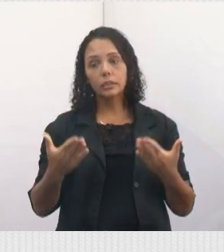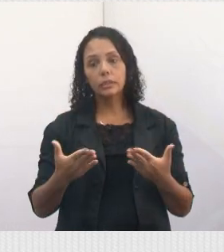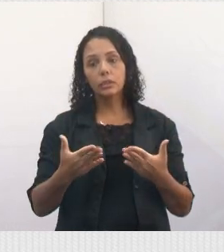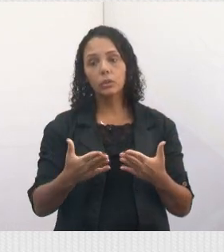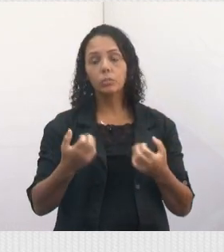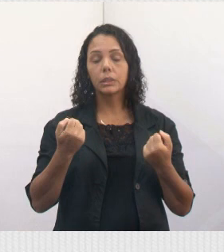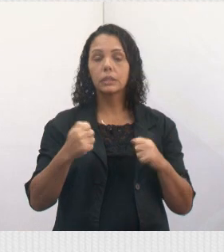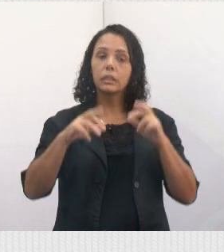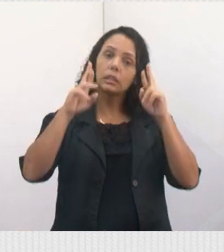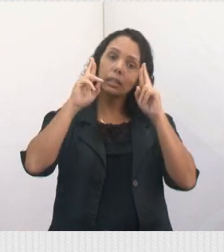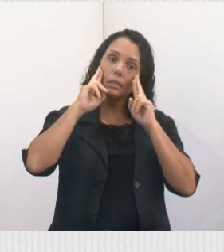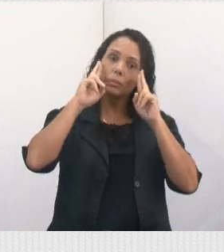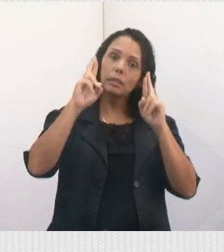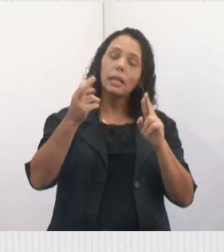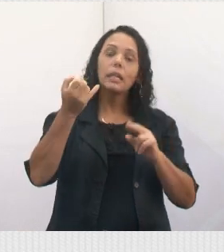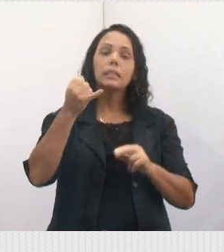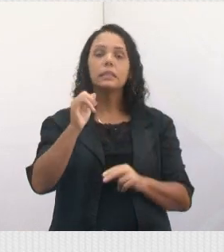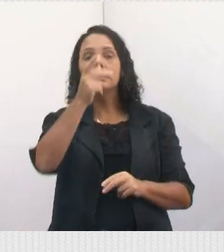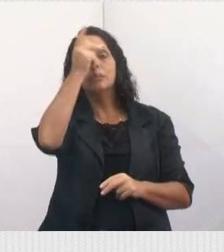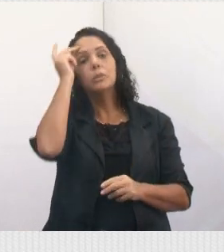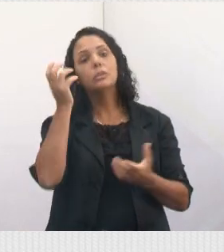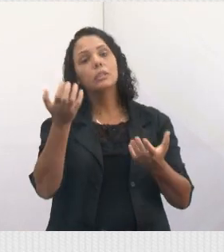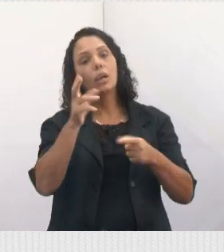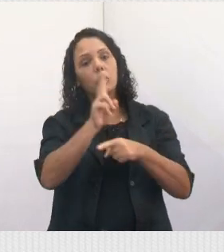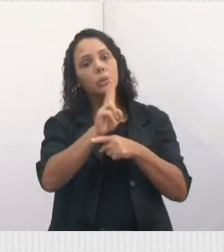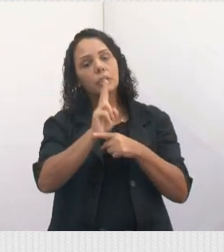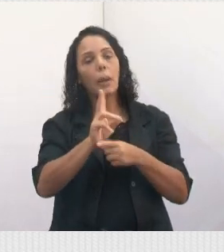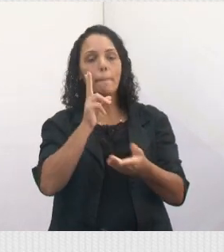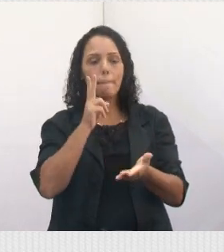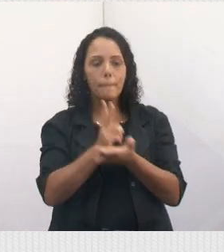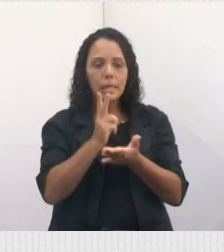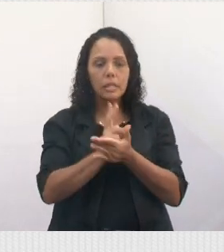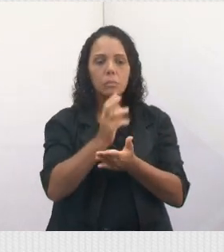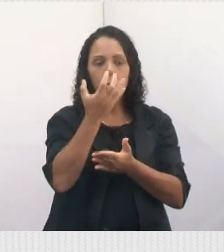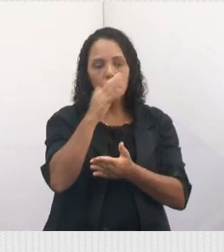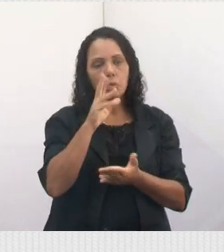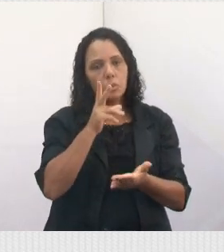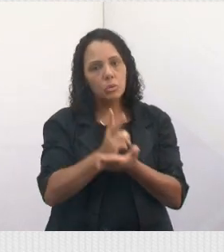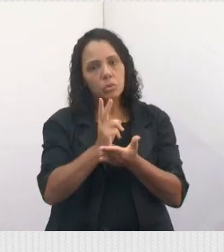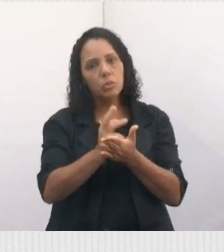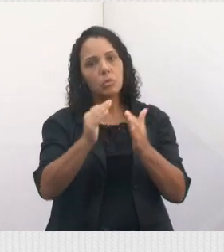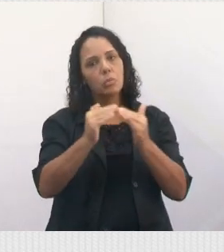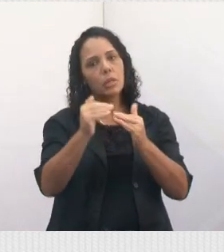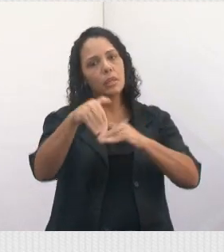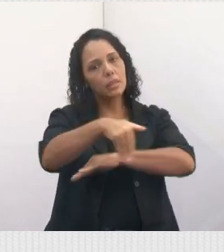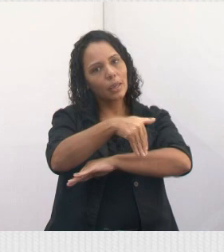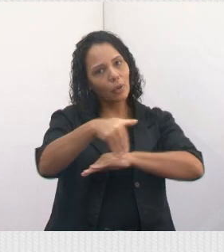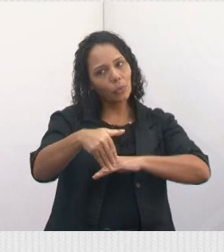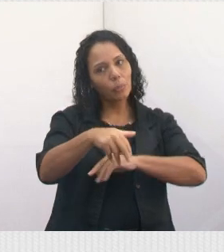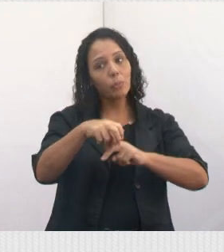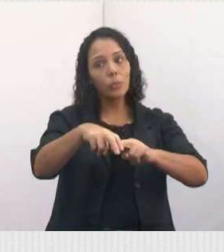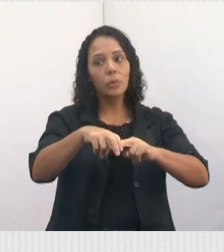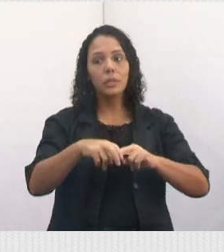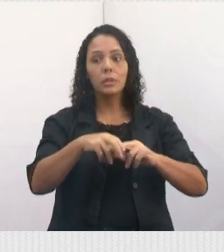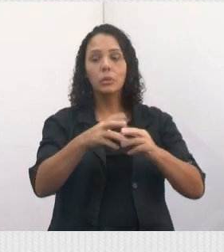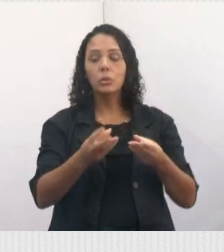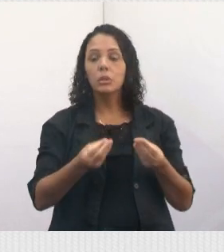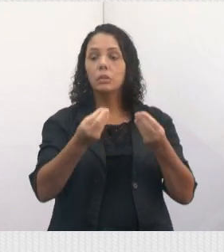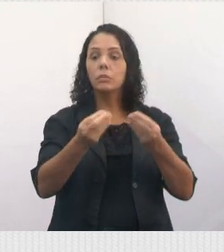Então, respeite quem quer cuidar desses animais ali na rua, tá? Então, olha, nós estamos distribuindo plaquinhas, tá?